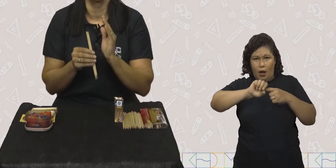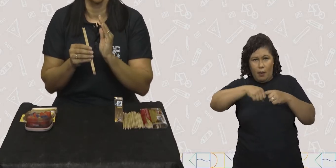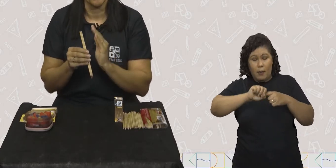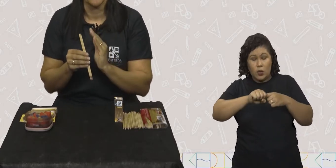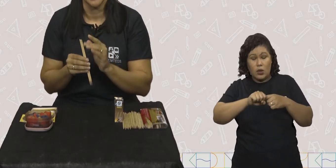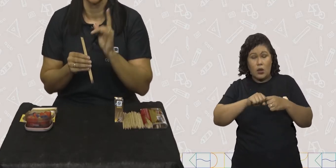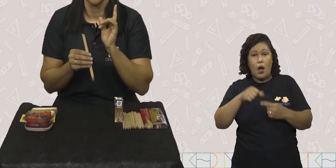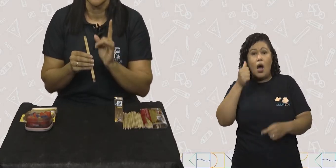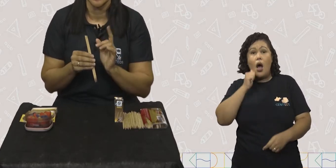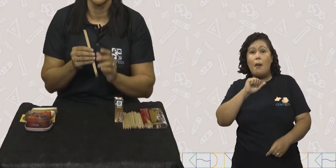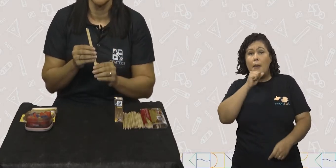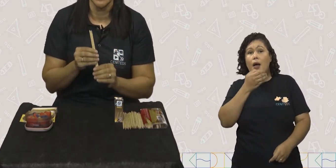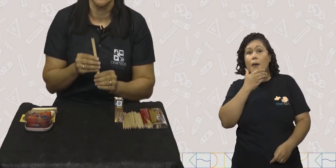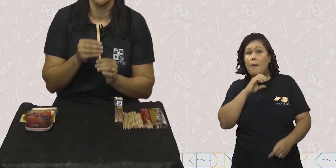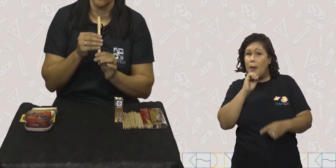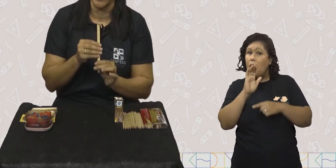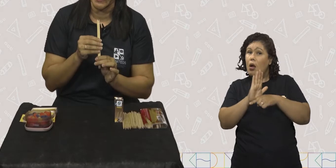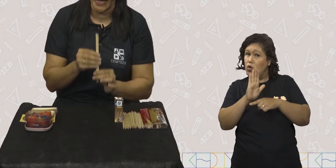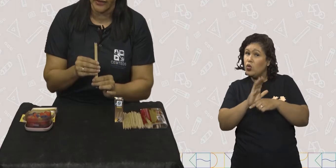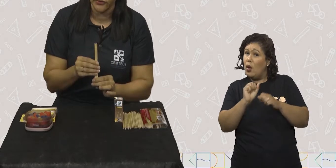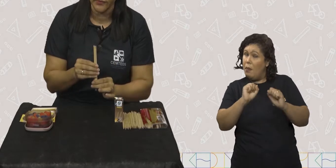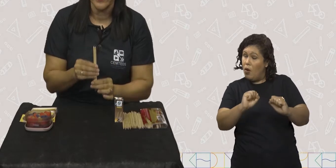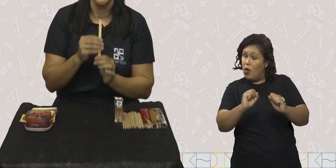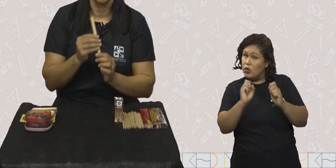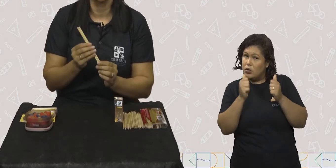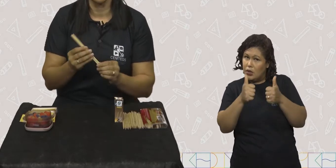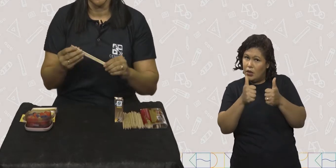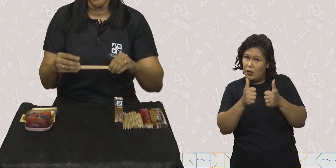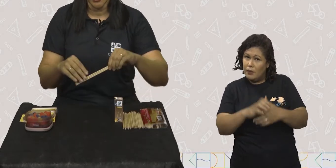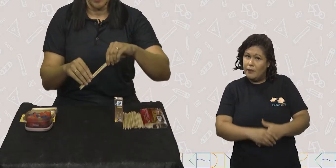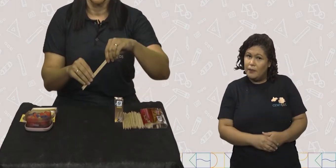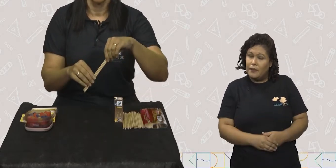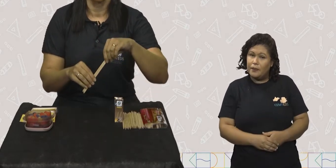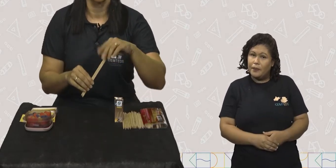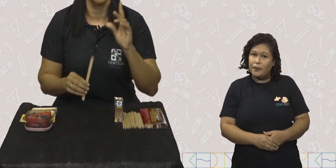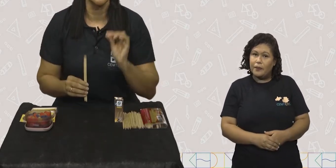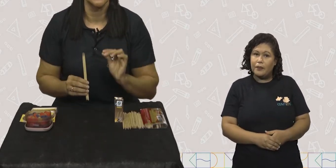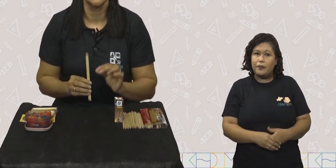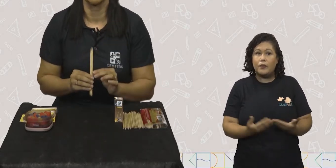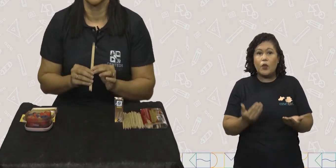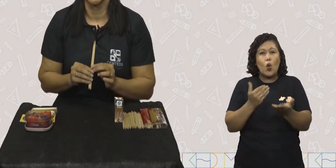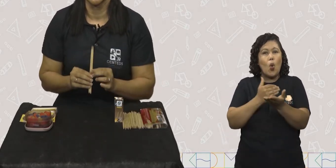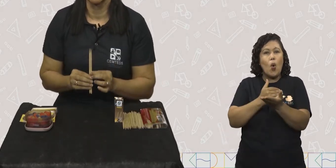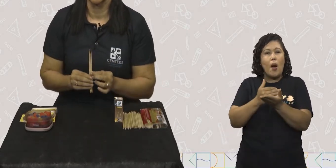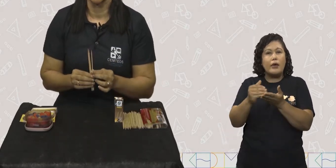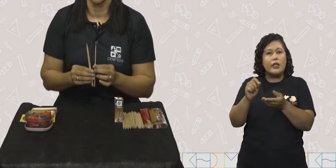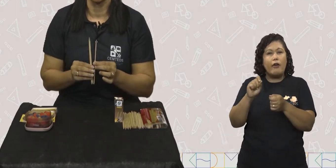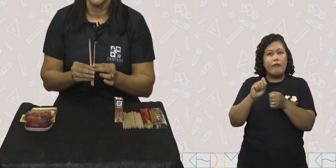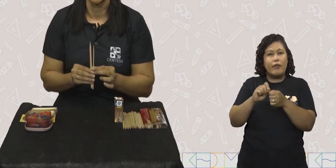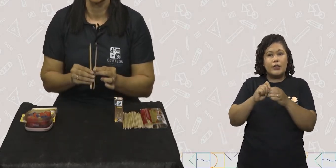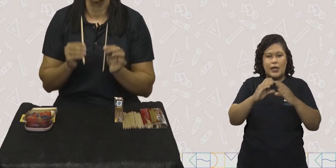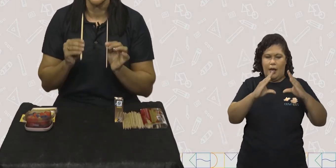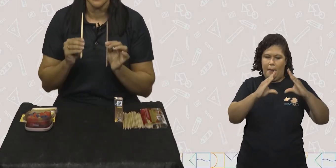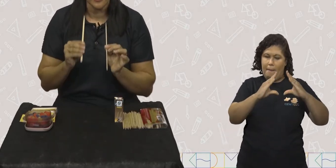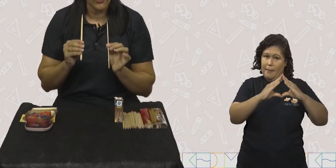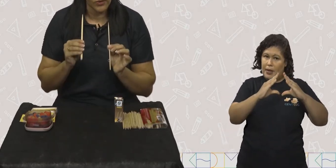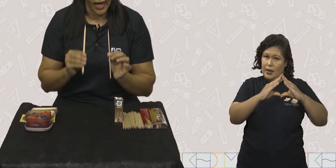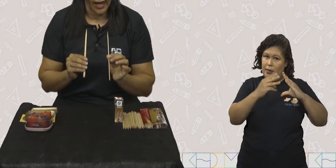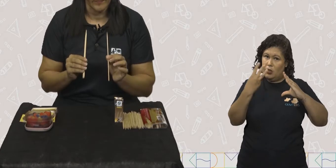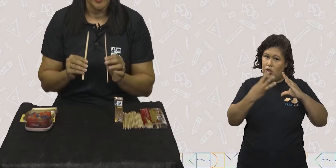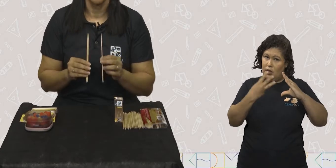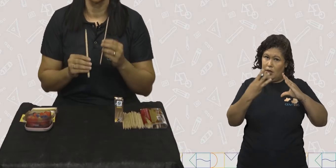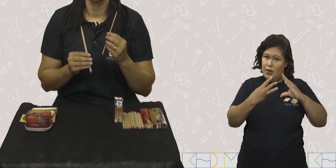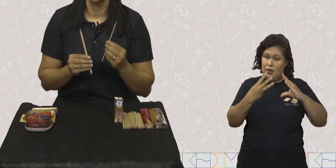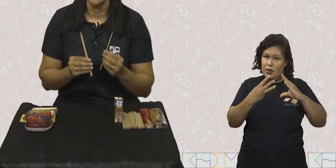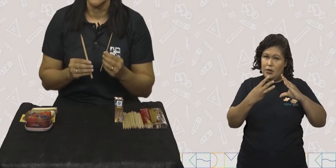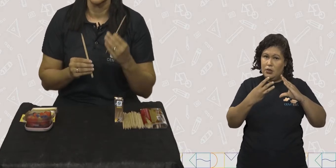ajuda do papai ou da mamãe. Combinado? Então vamos lá. Nós vamos fazer uma pirâmide com base triangular